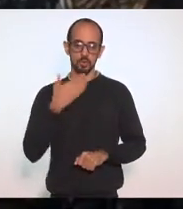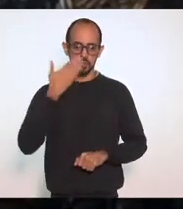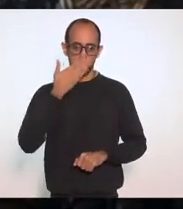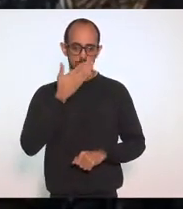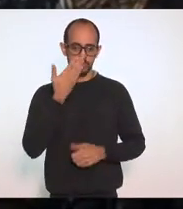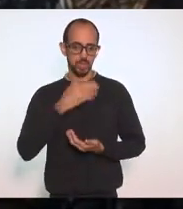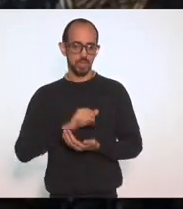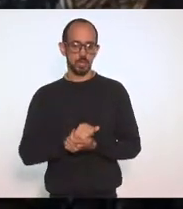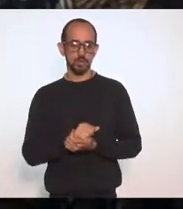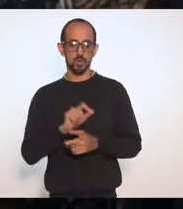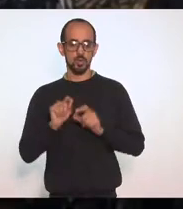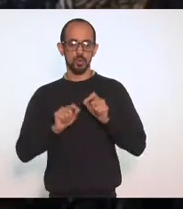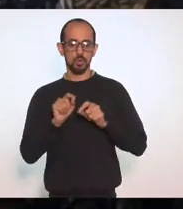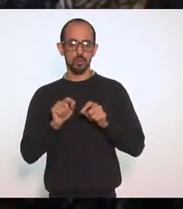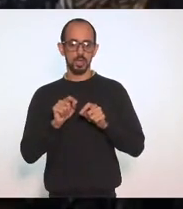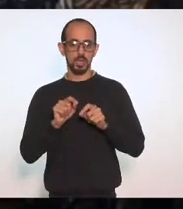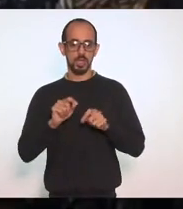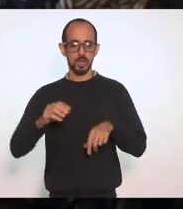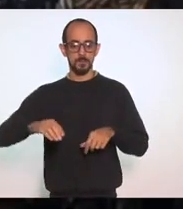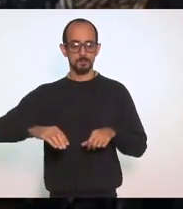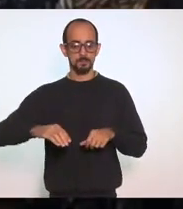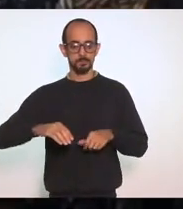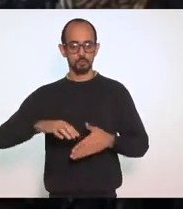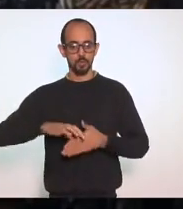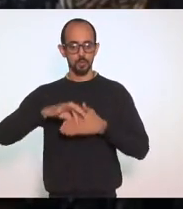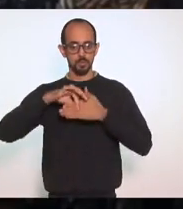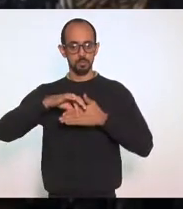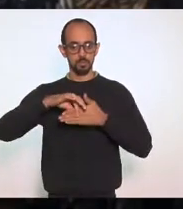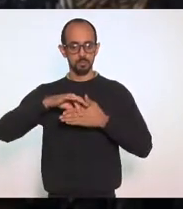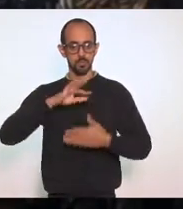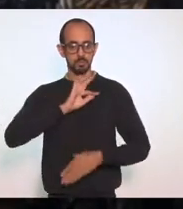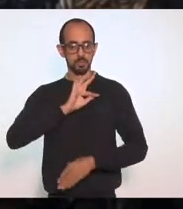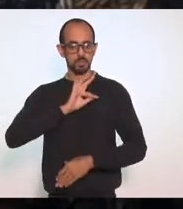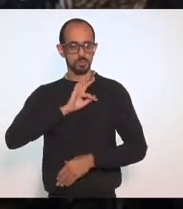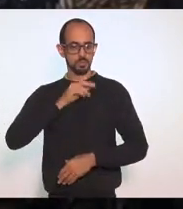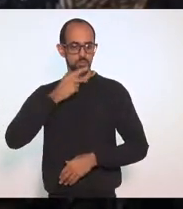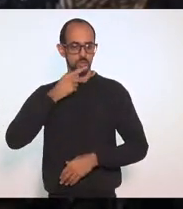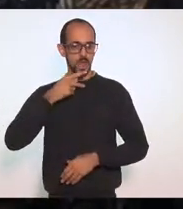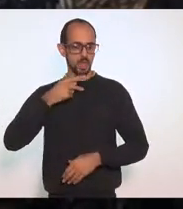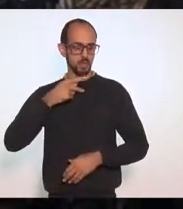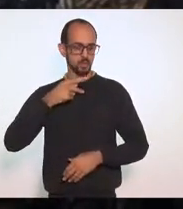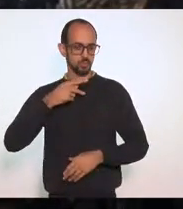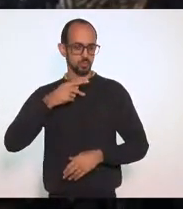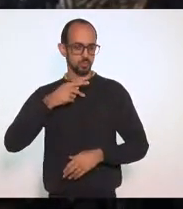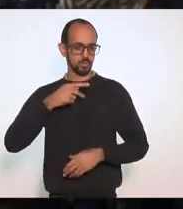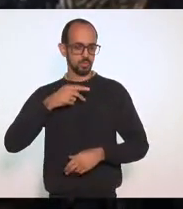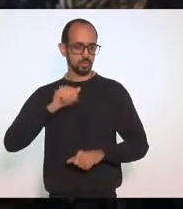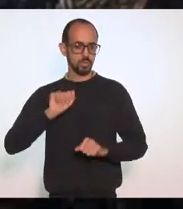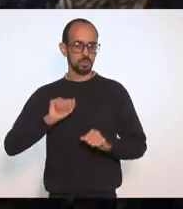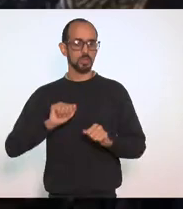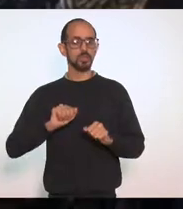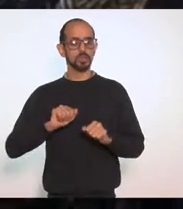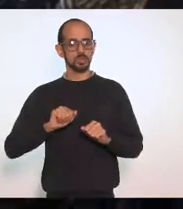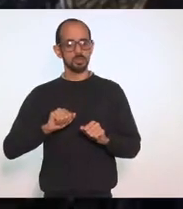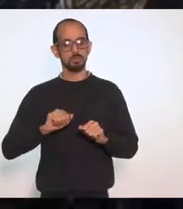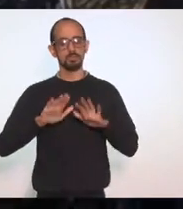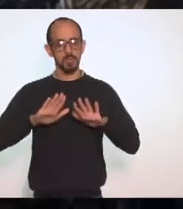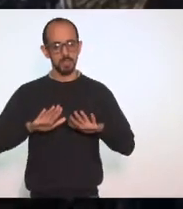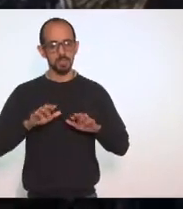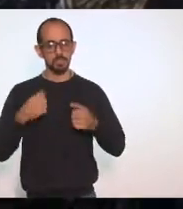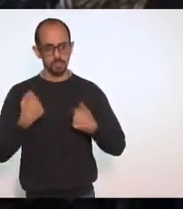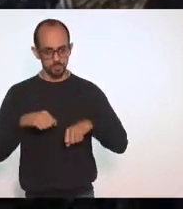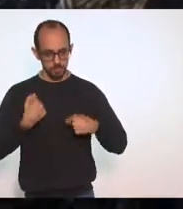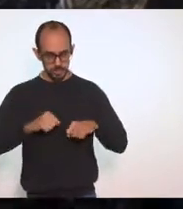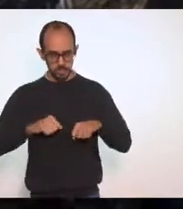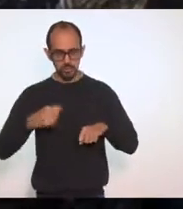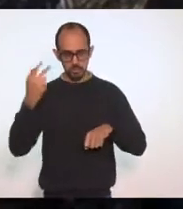o comando da Polícia Militar se manifestando com relação a isso. Muitas coisas são omissas, esse é só mais um. Mas é preciso que